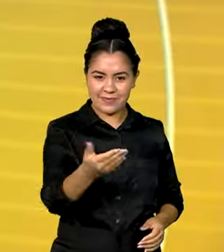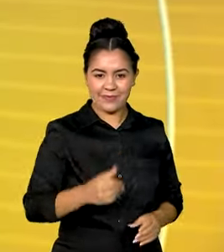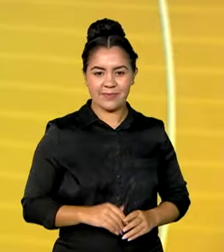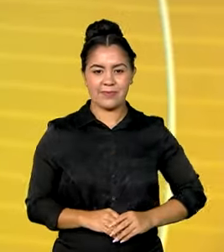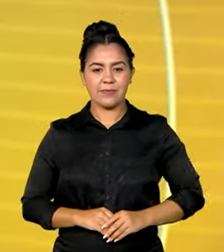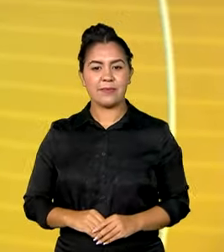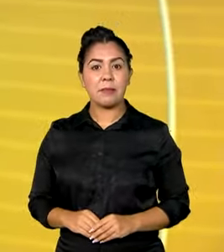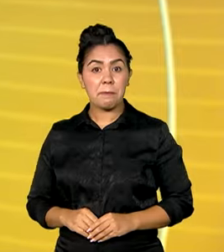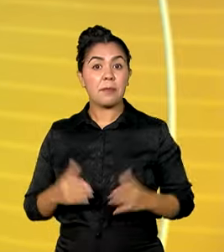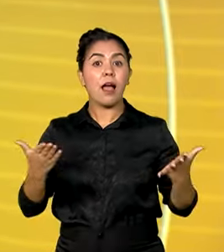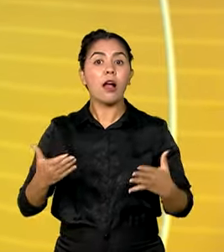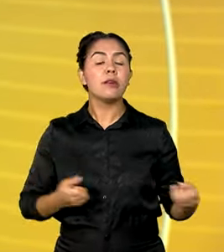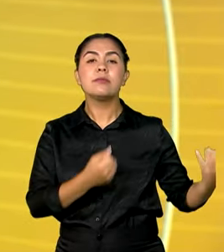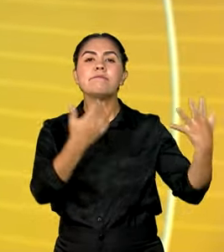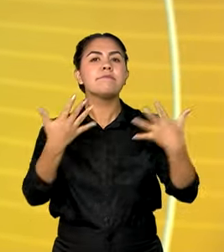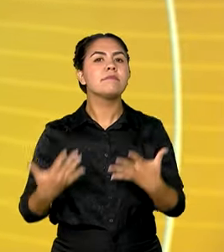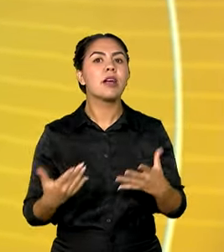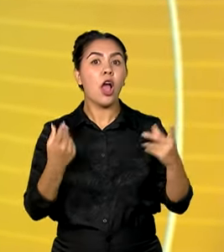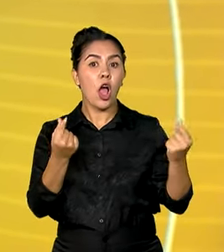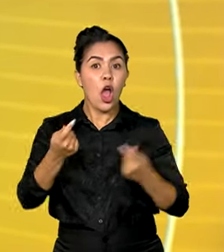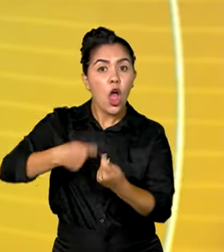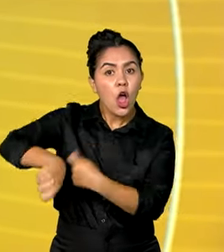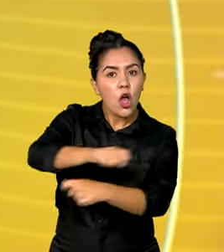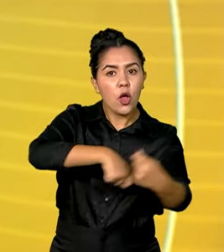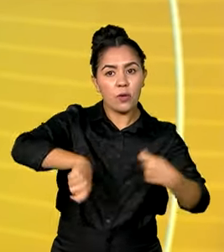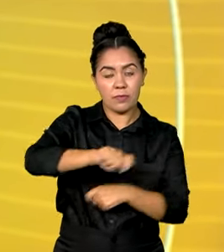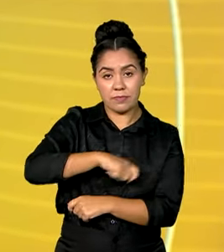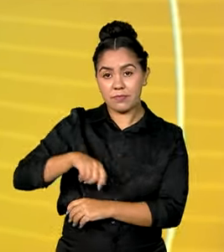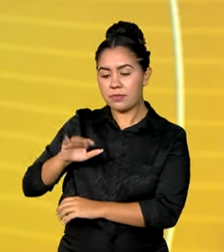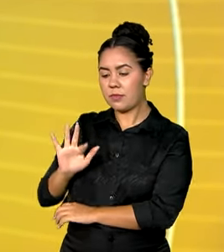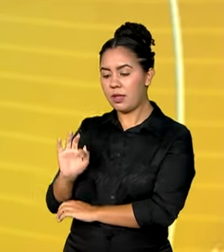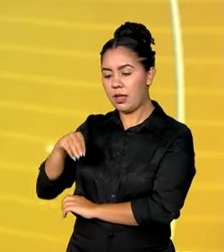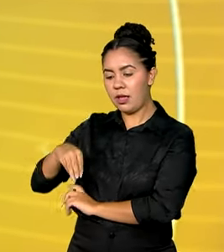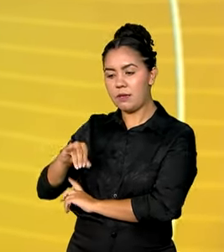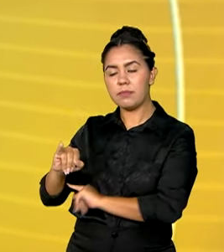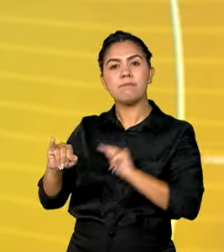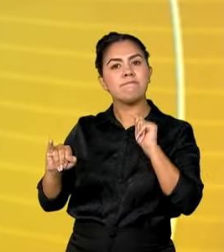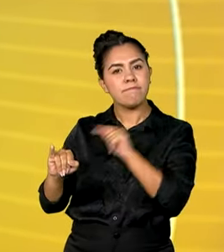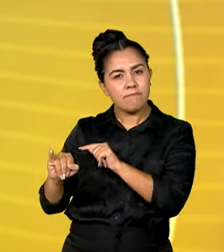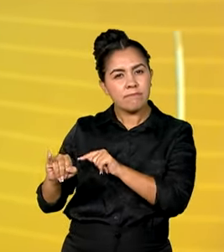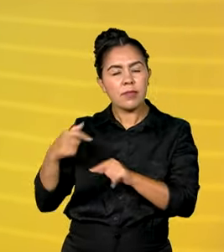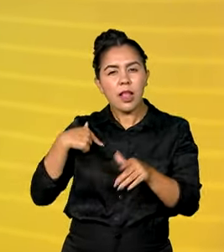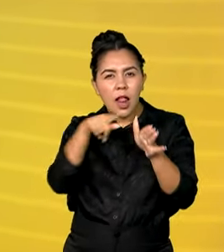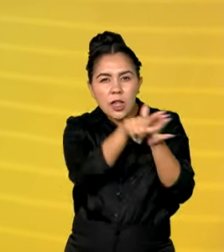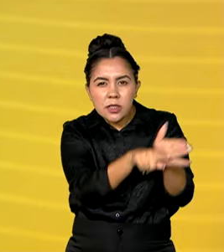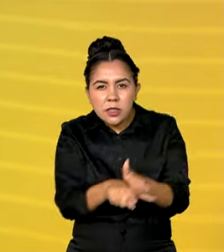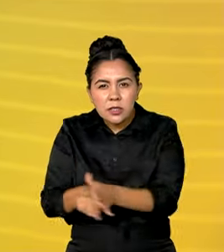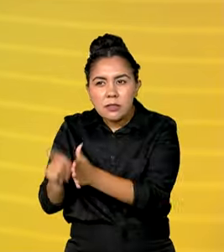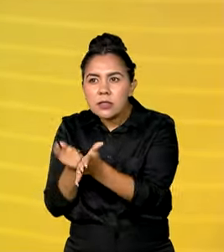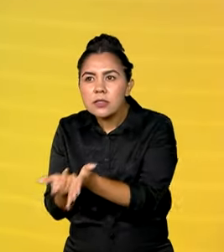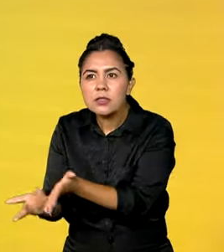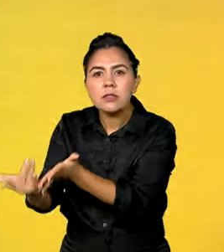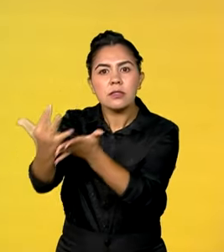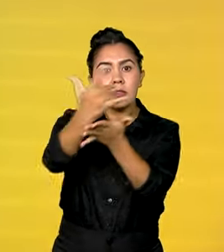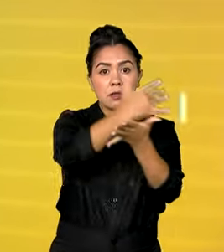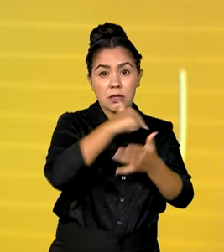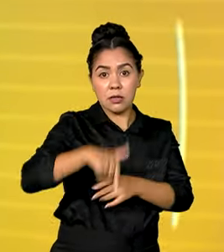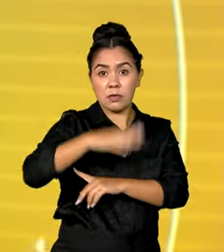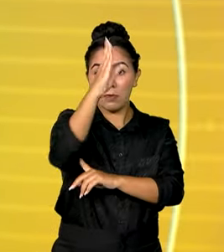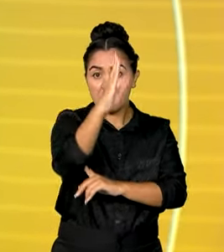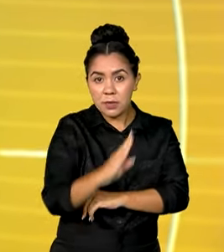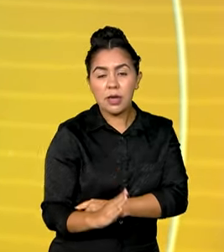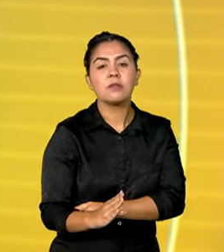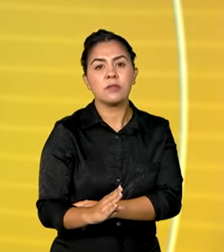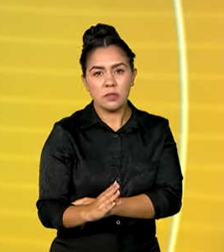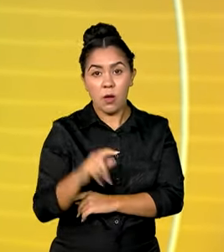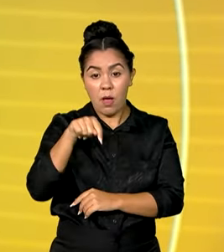E a gente fala agora de economia. O FMI revisou a previsão de crescimento do Brasil para este ano. Foi a maior revisão